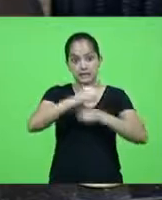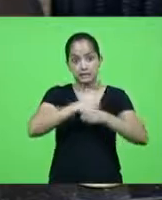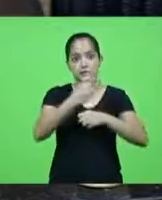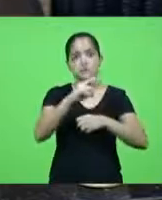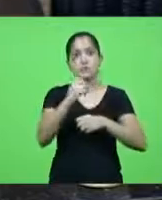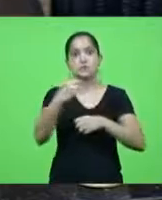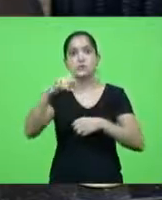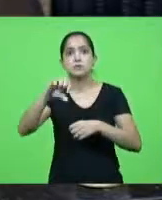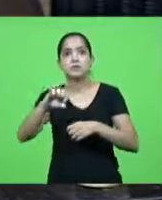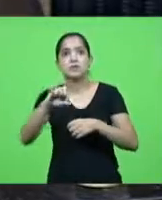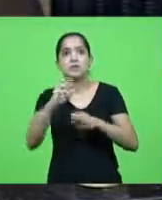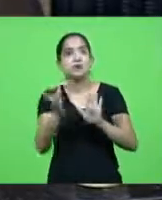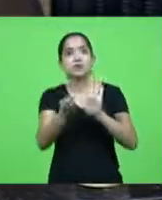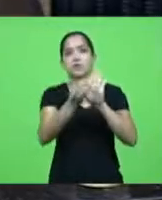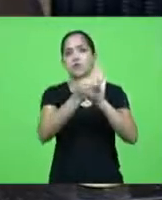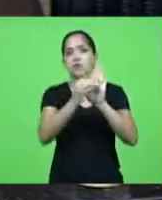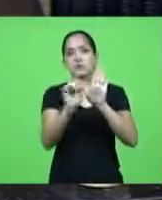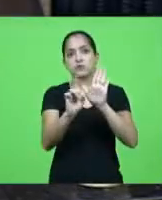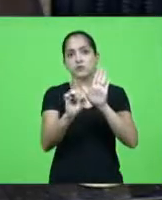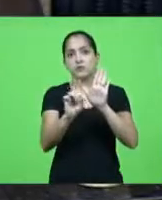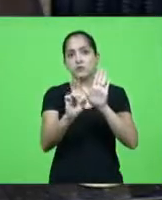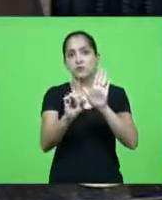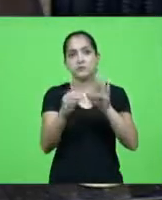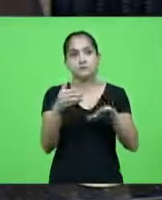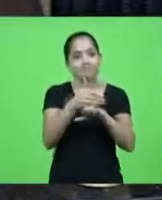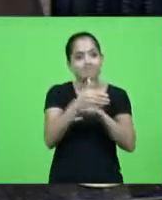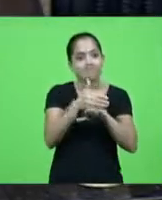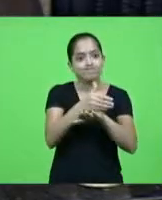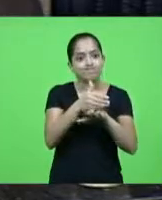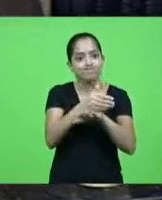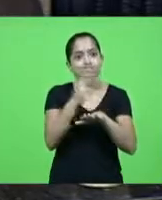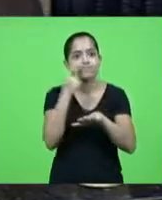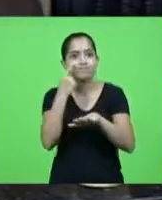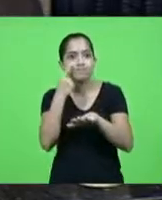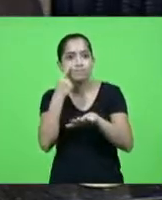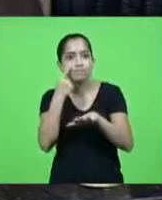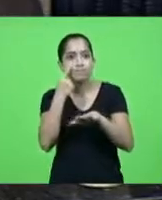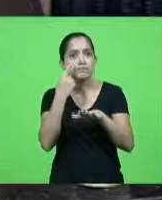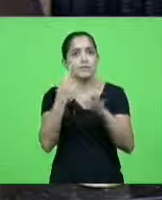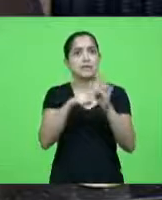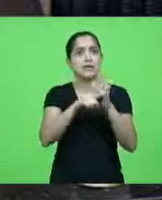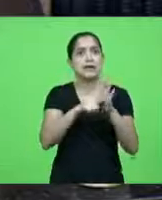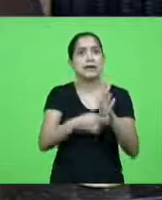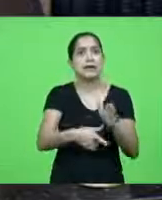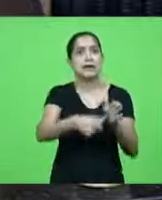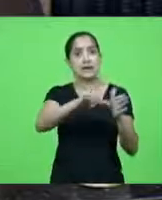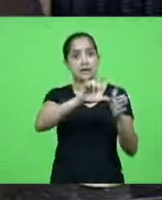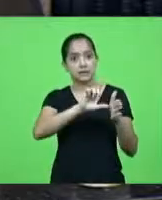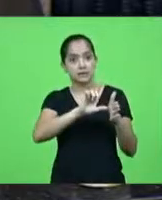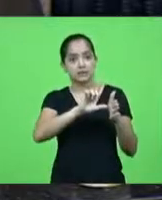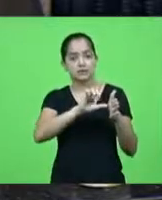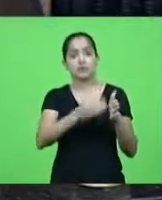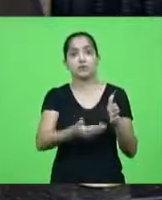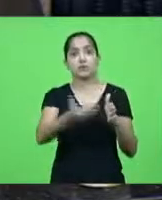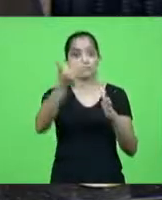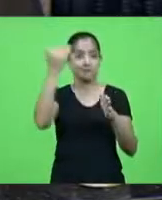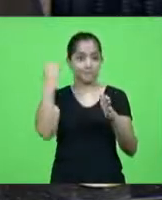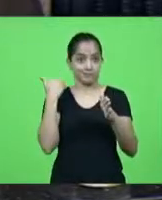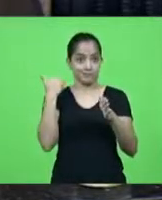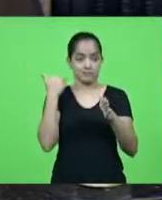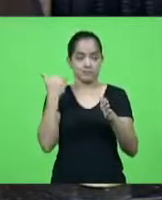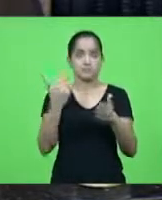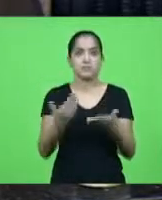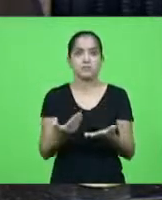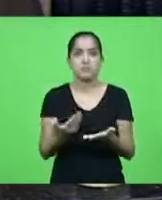no SGP, ou seja, nós não podemos mais consultar esses processos que são anteriores a 2019, que pese a eventual